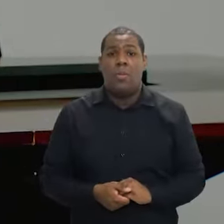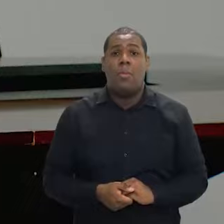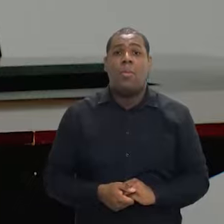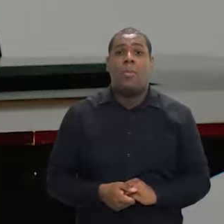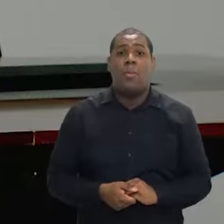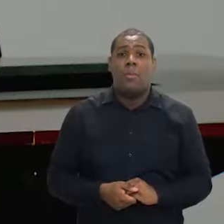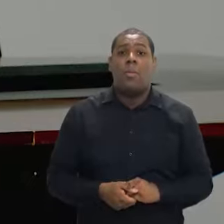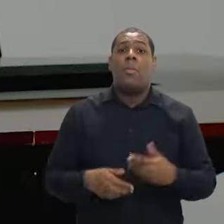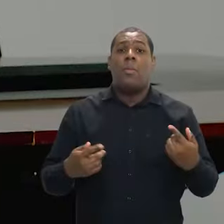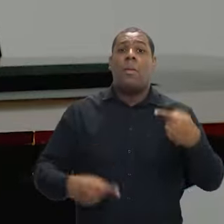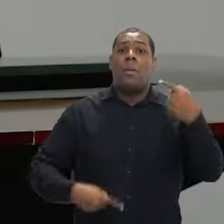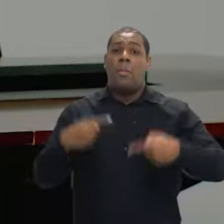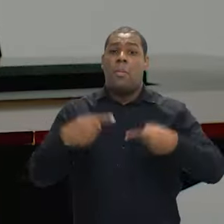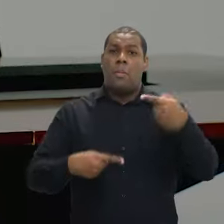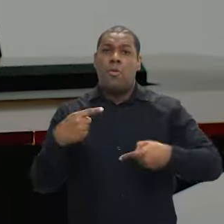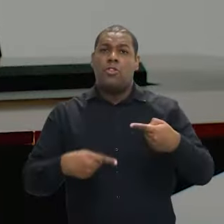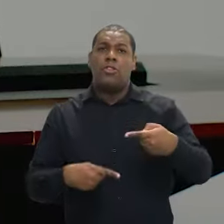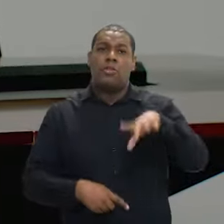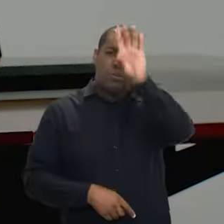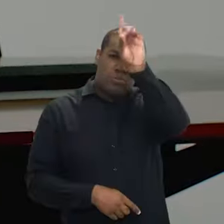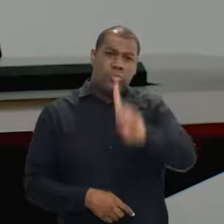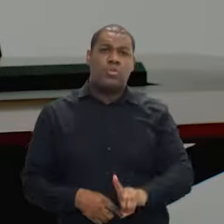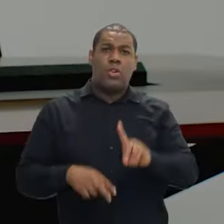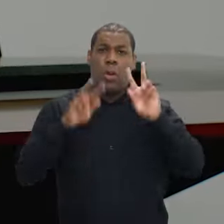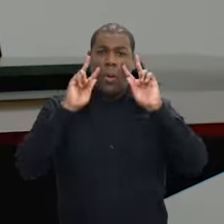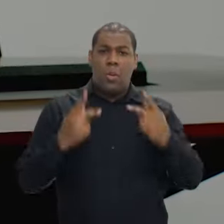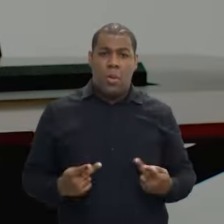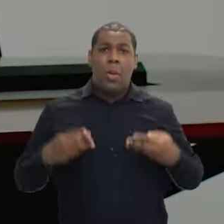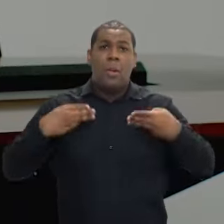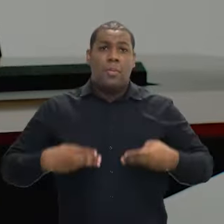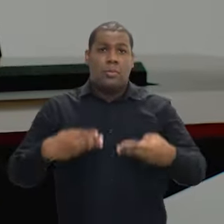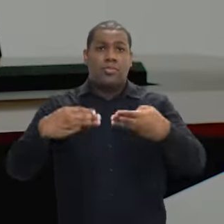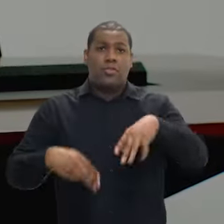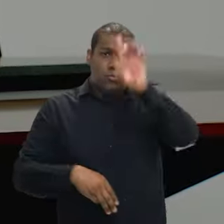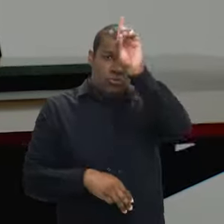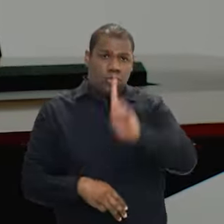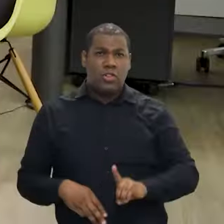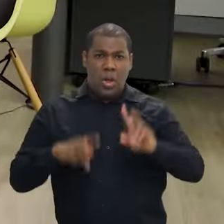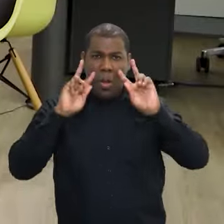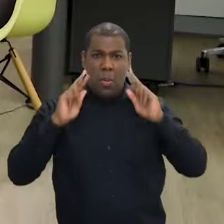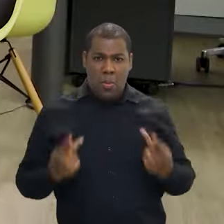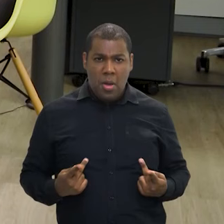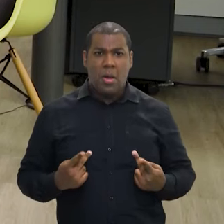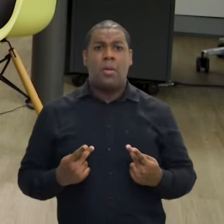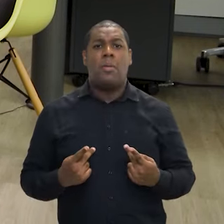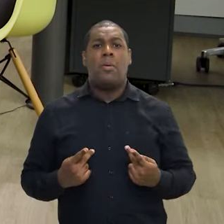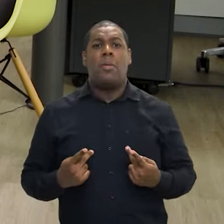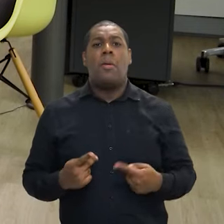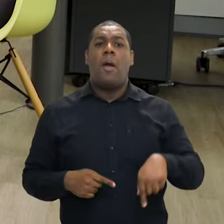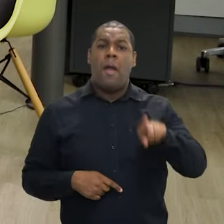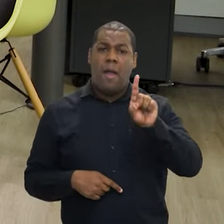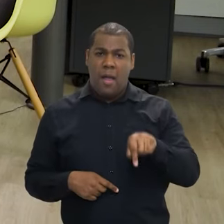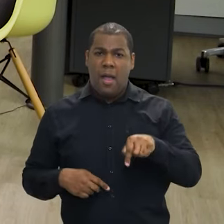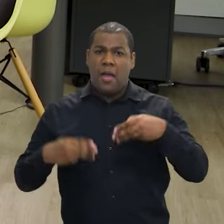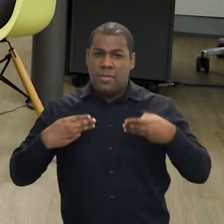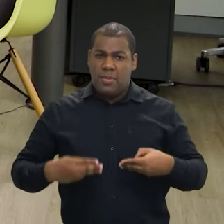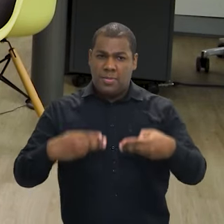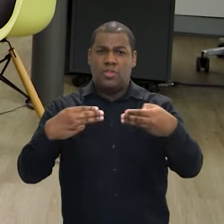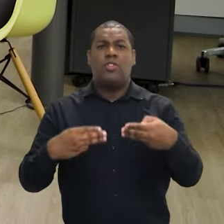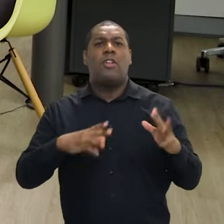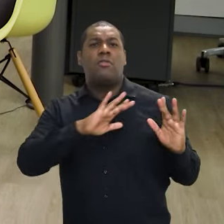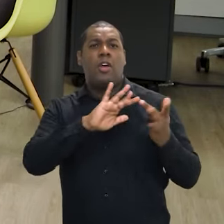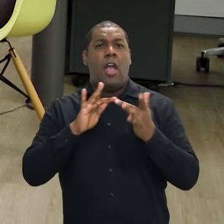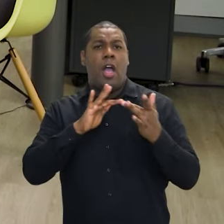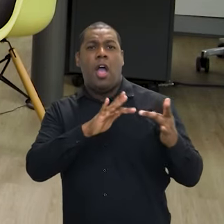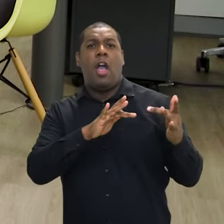institucionalização da política de direitos humanos. Então, o Ministério dos Direitos Humanos é, por essência, um ministério